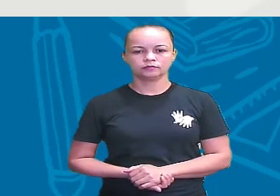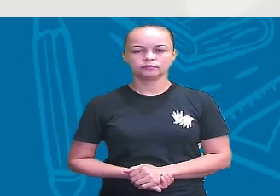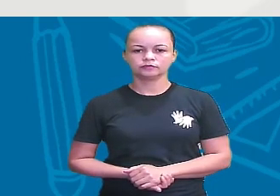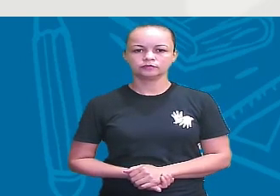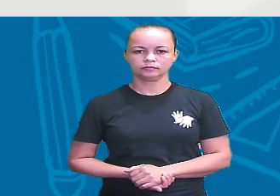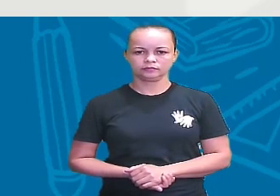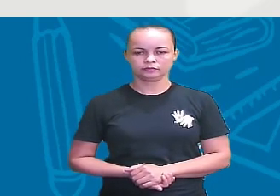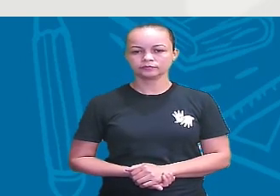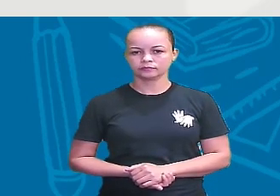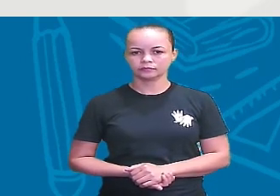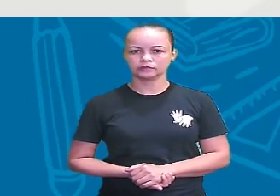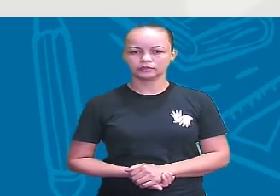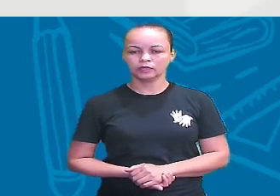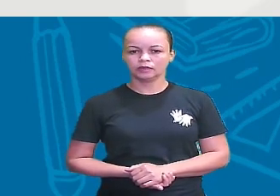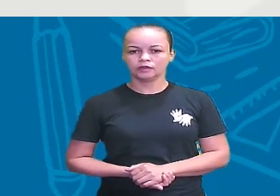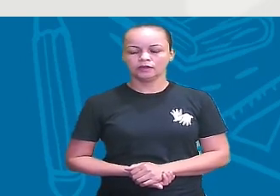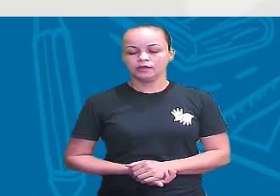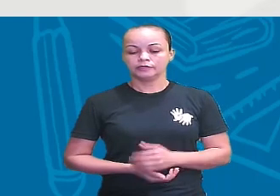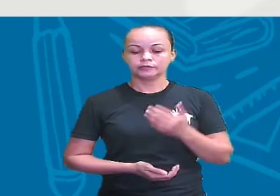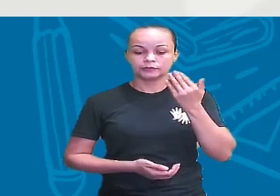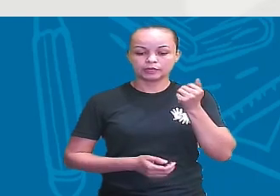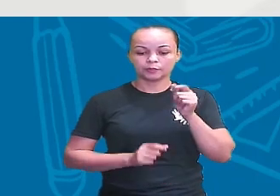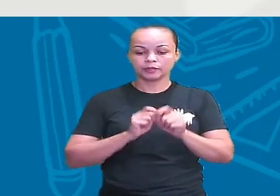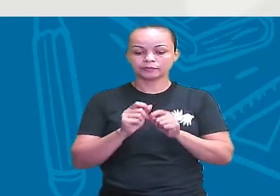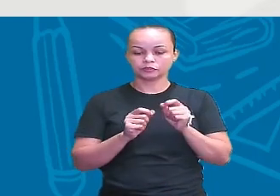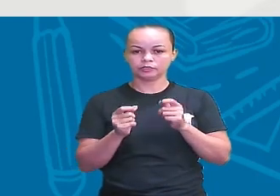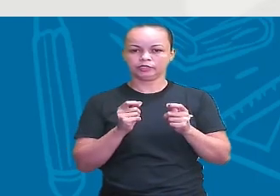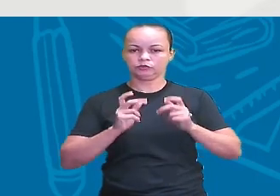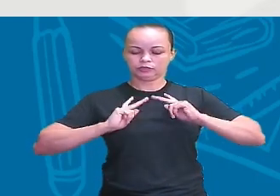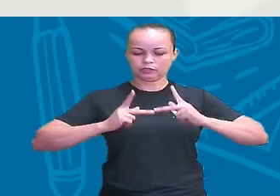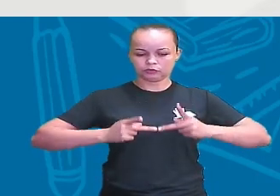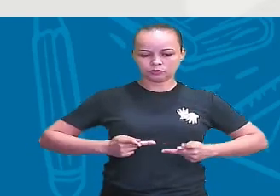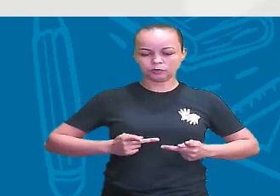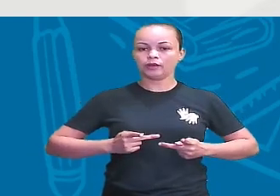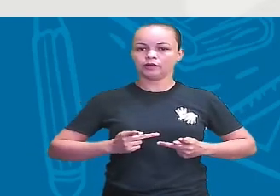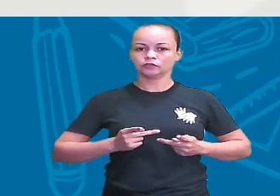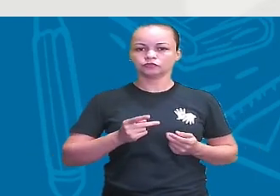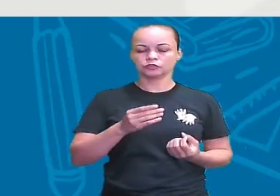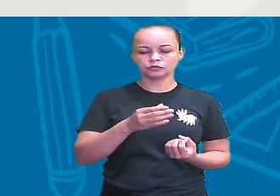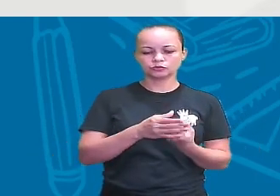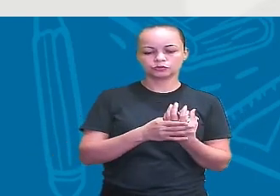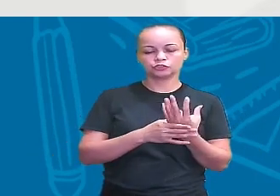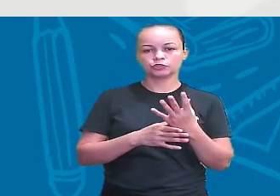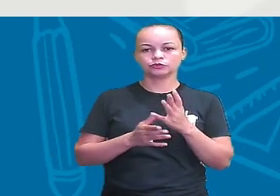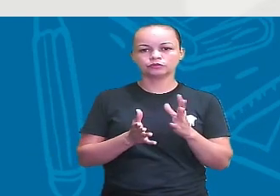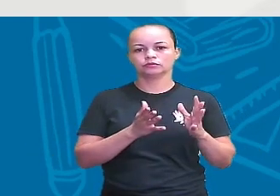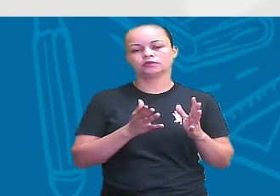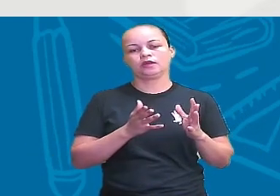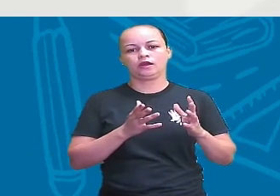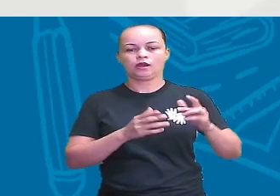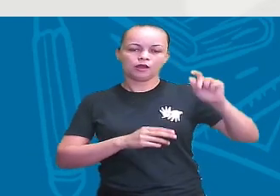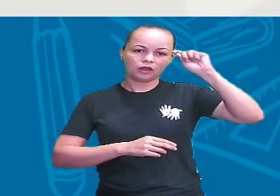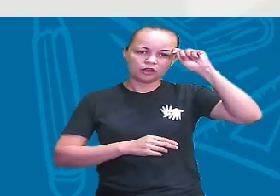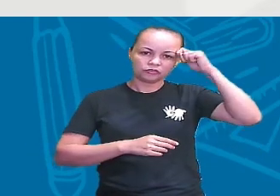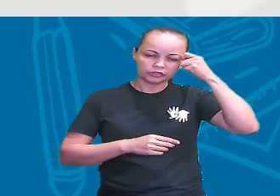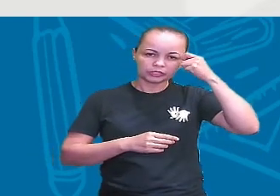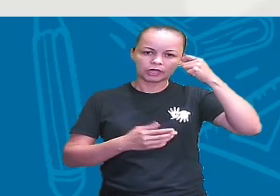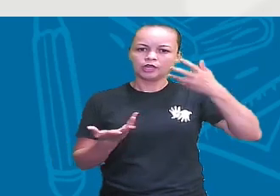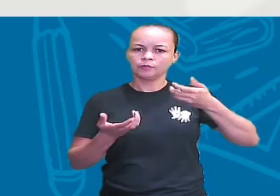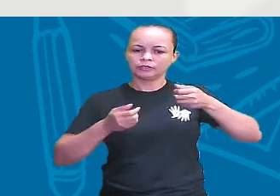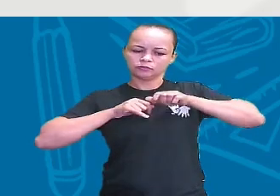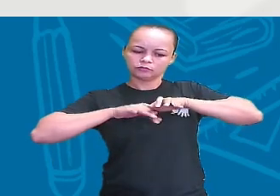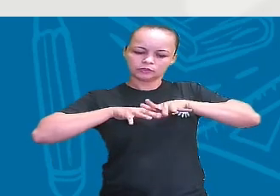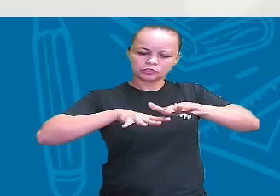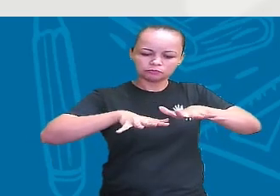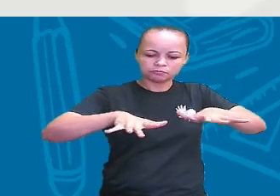As evidências mostram, né, gente, que os seres humanos, eles surgiram na África, como eu já estava dizendo, tá? E a partir da África, eles se espalharam